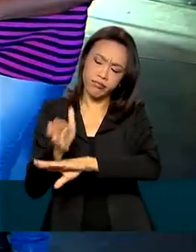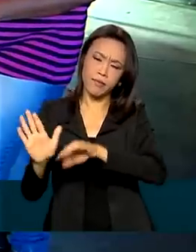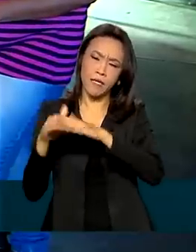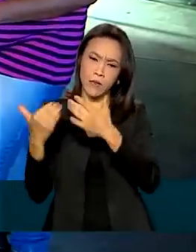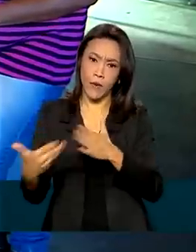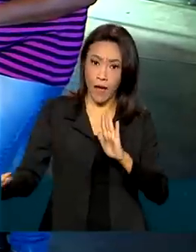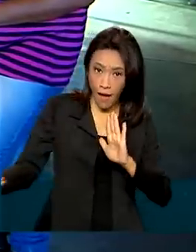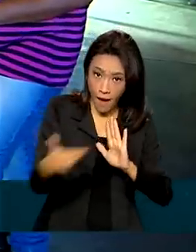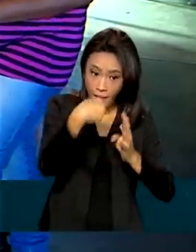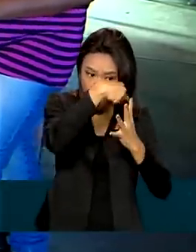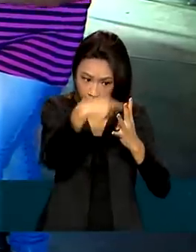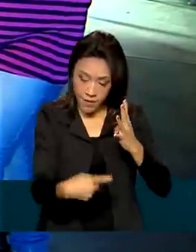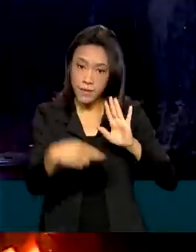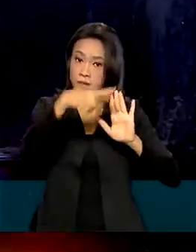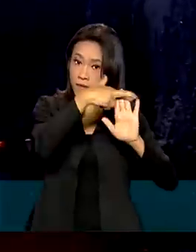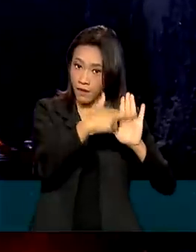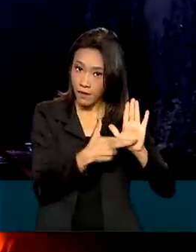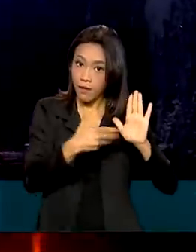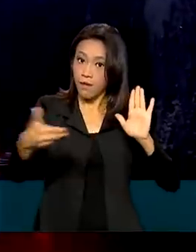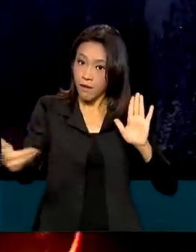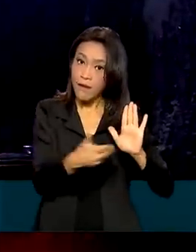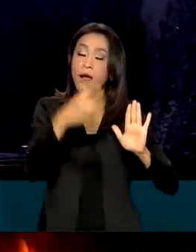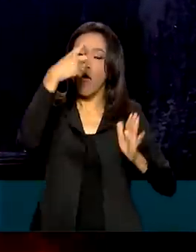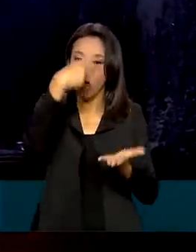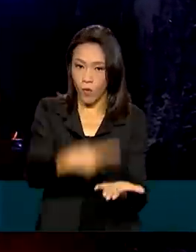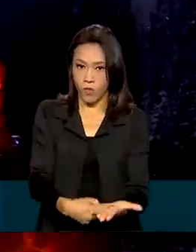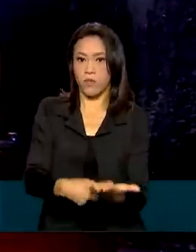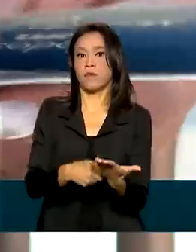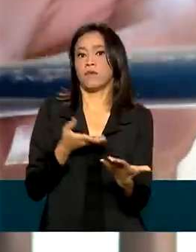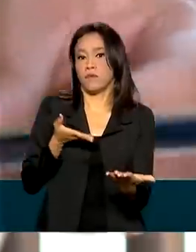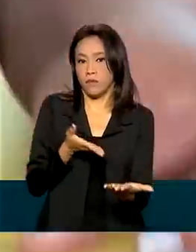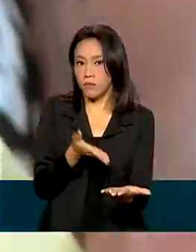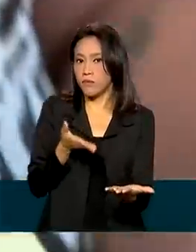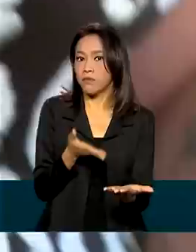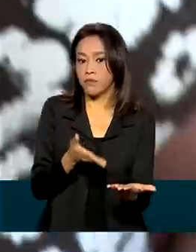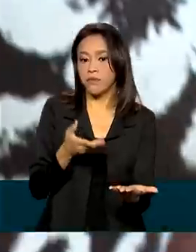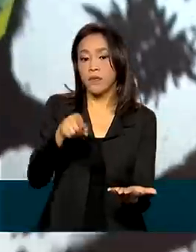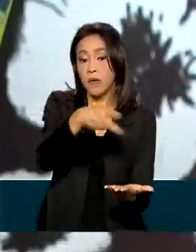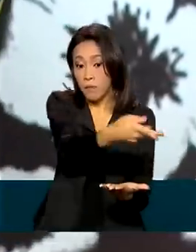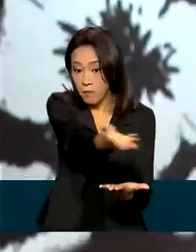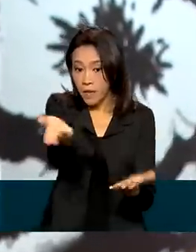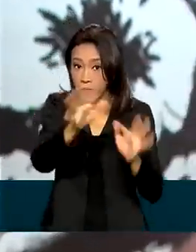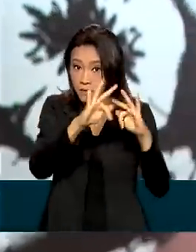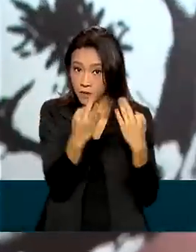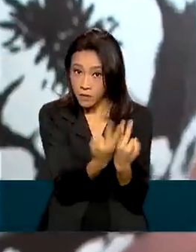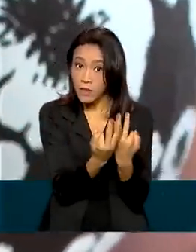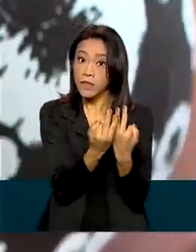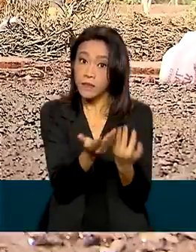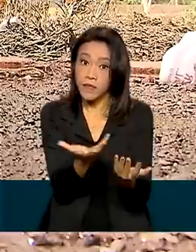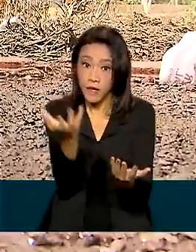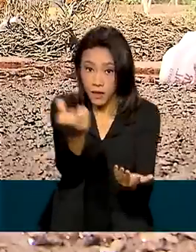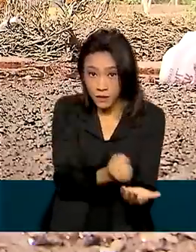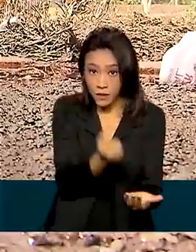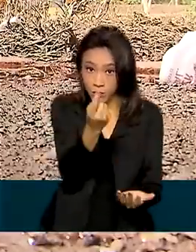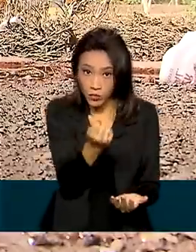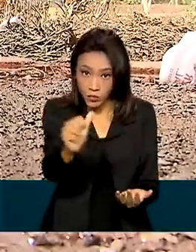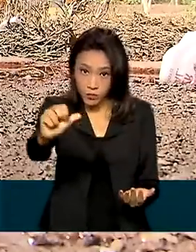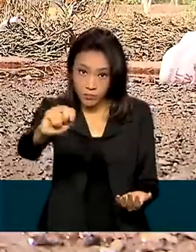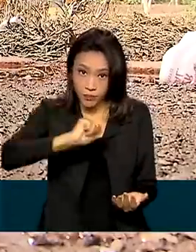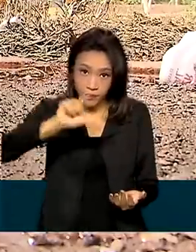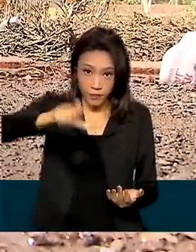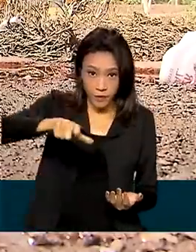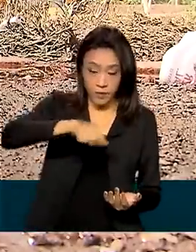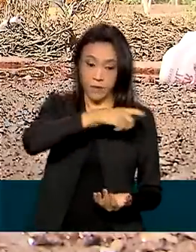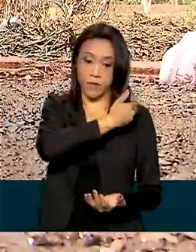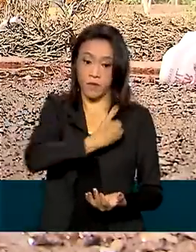Essas condicionalidades são compromissos assumidos tanto pelas famílias beneficiárias quanto pelo poder